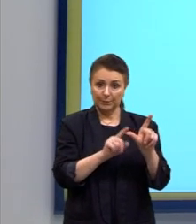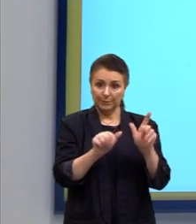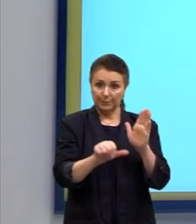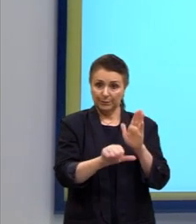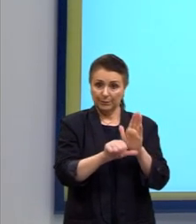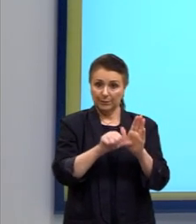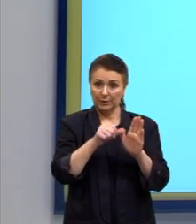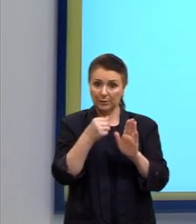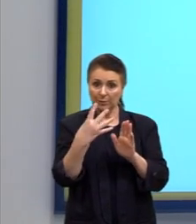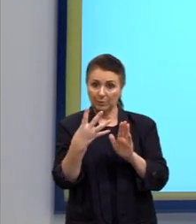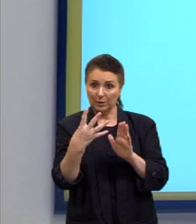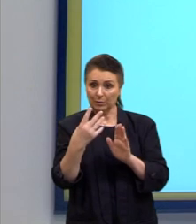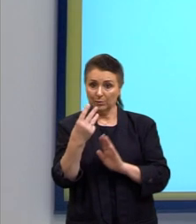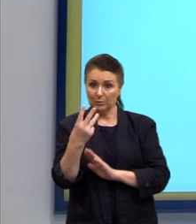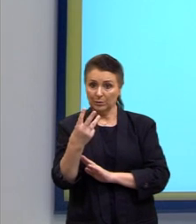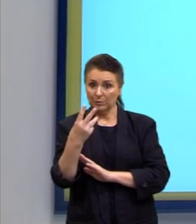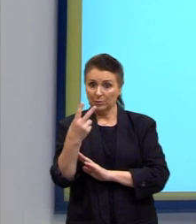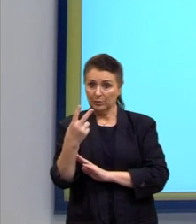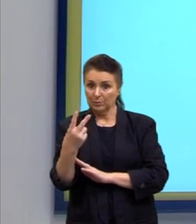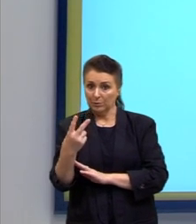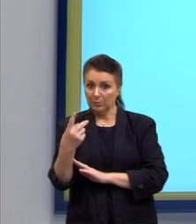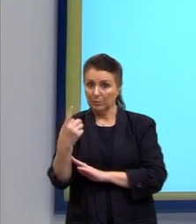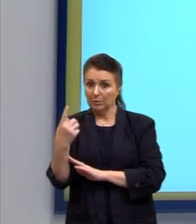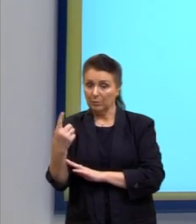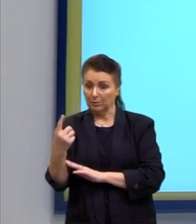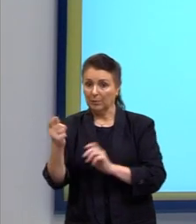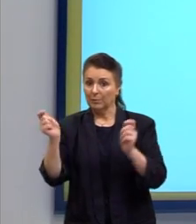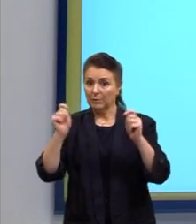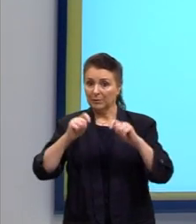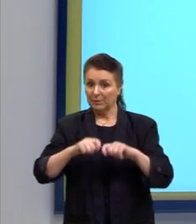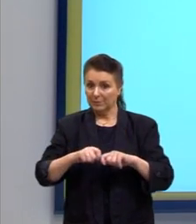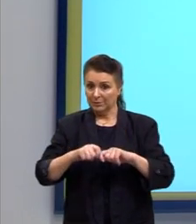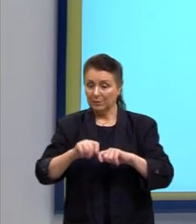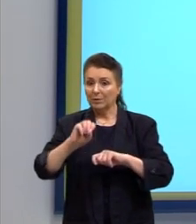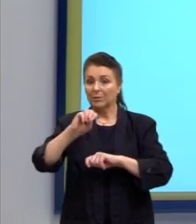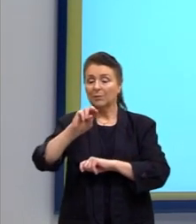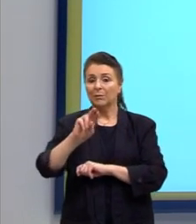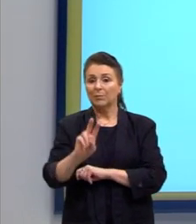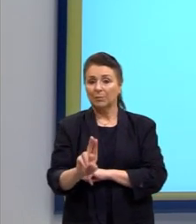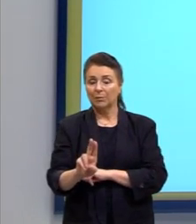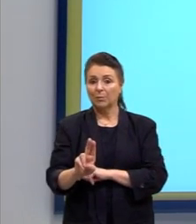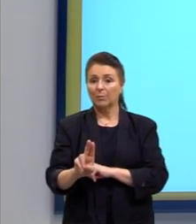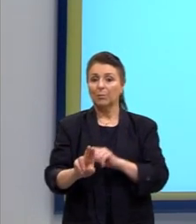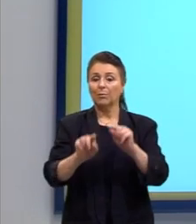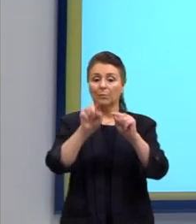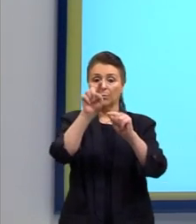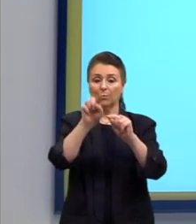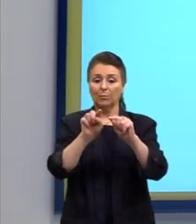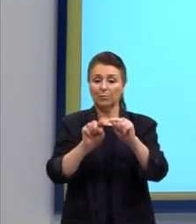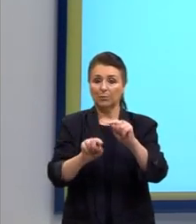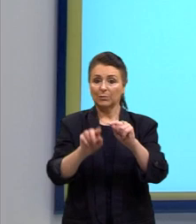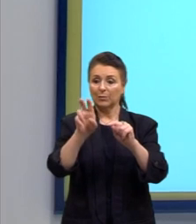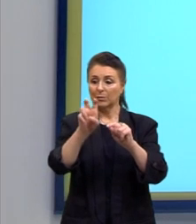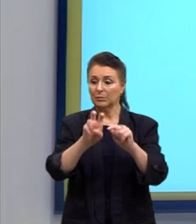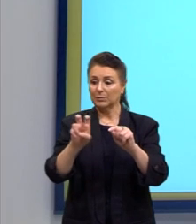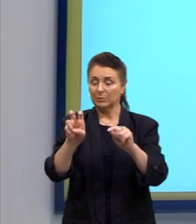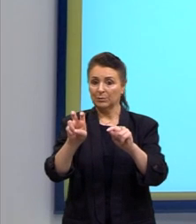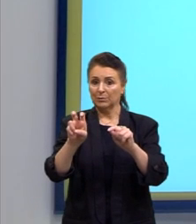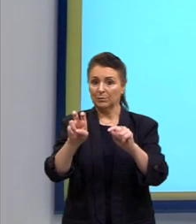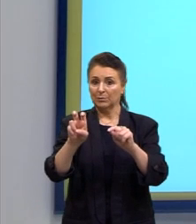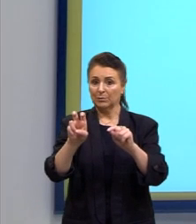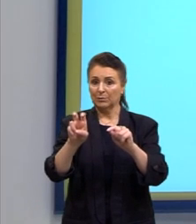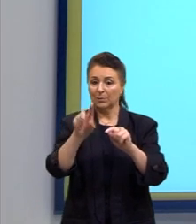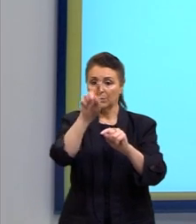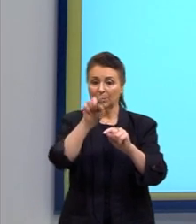quatro, três, dois e um. Ou, então, né, o fatorial de cinco. Isso aqui nada mais